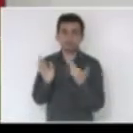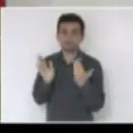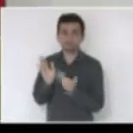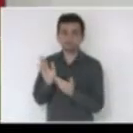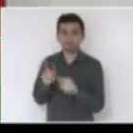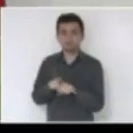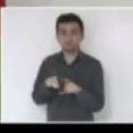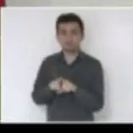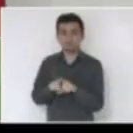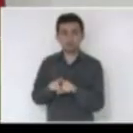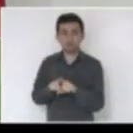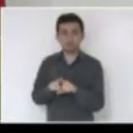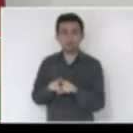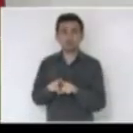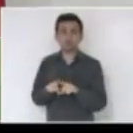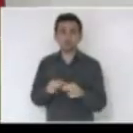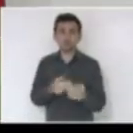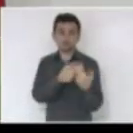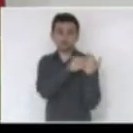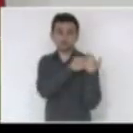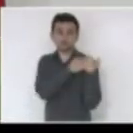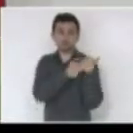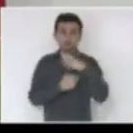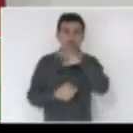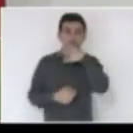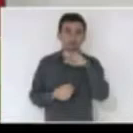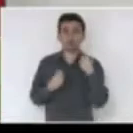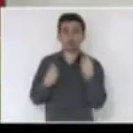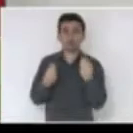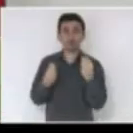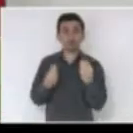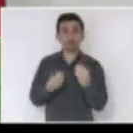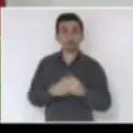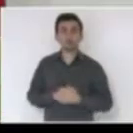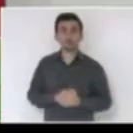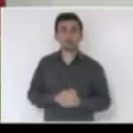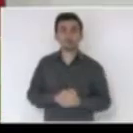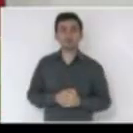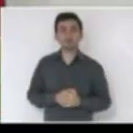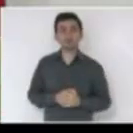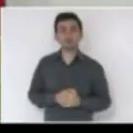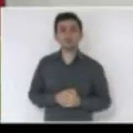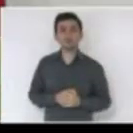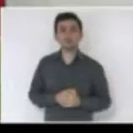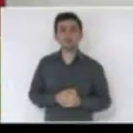só serve, a Lei de Responsabilidade Fiscal, para penalizar o prefeito lá do interior.